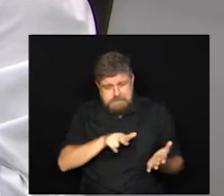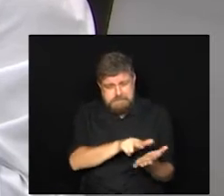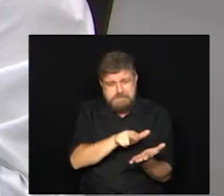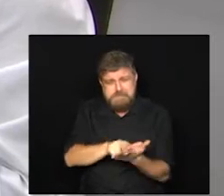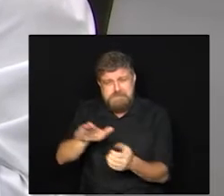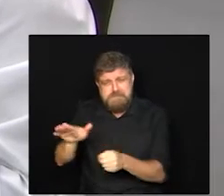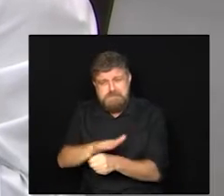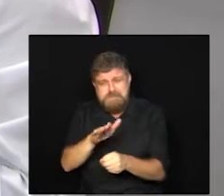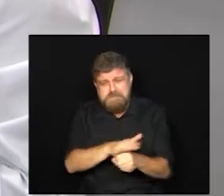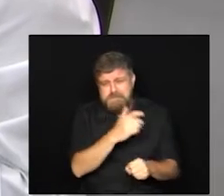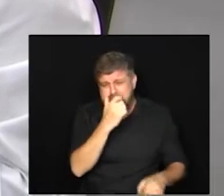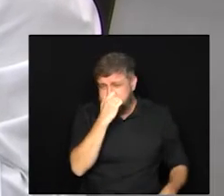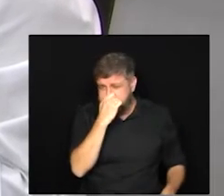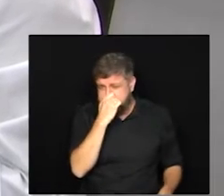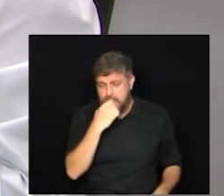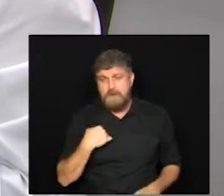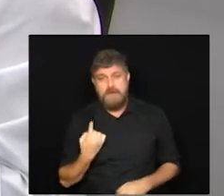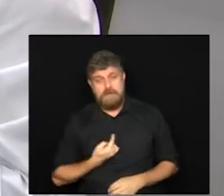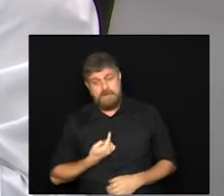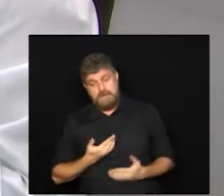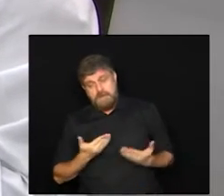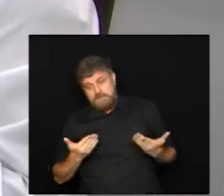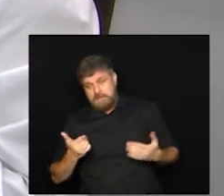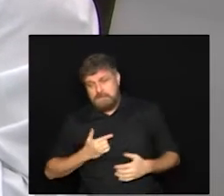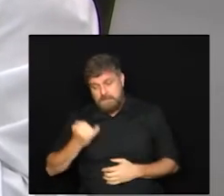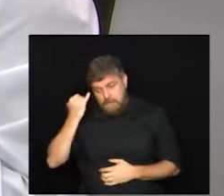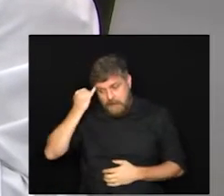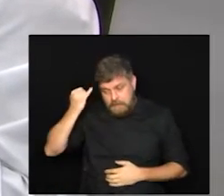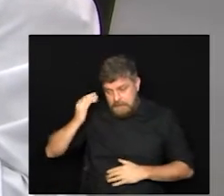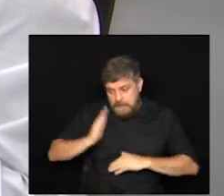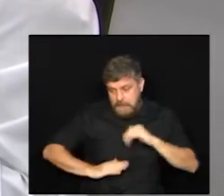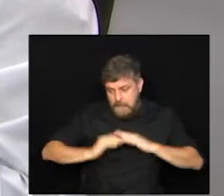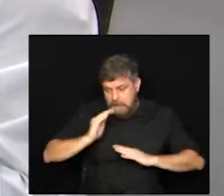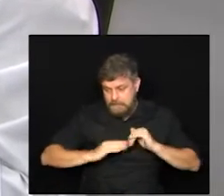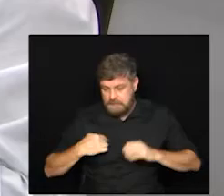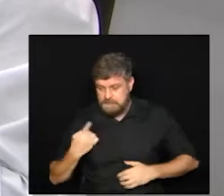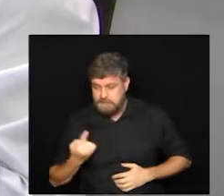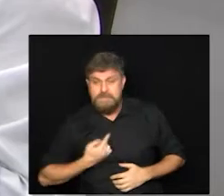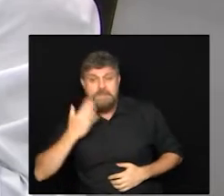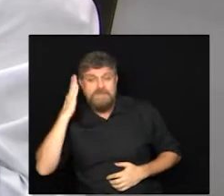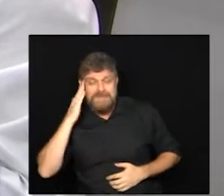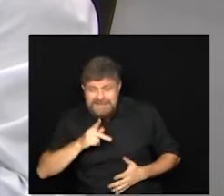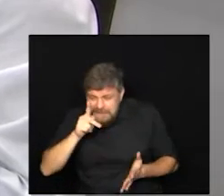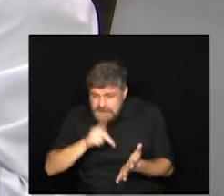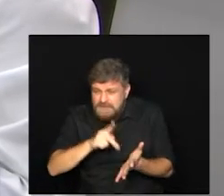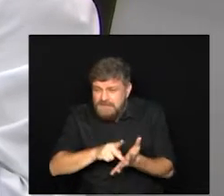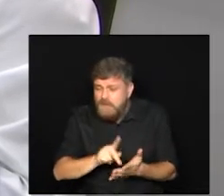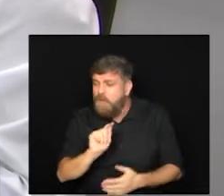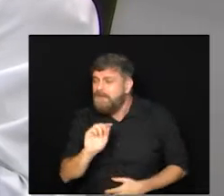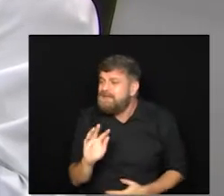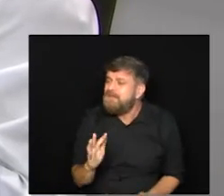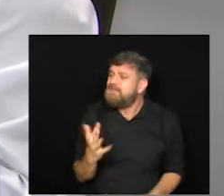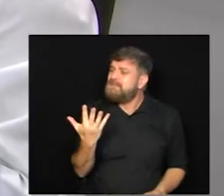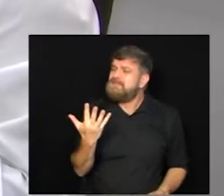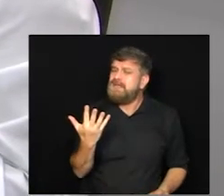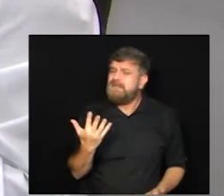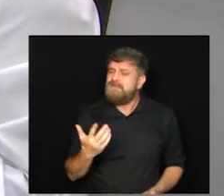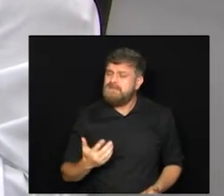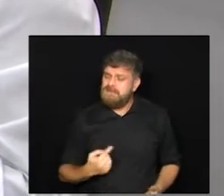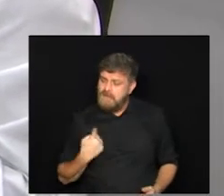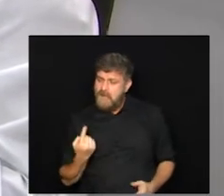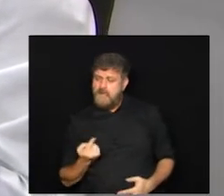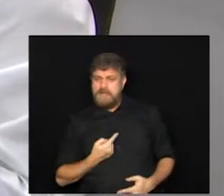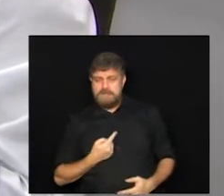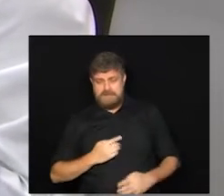lotados. Então, veio essa iniciativa para nós sabermos de fato o que está acontecendo para que nós